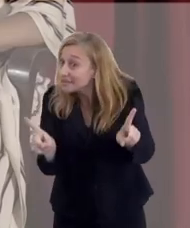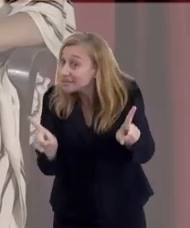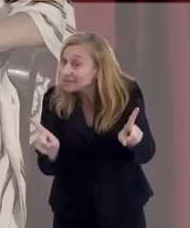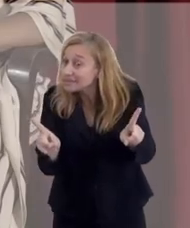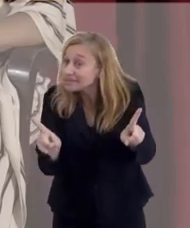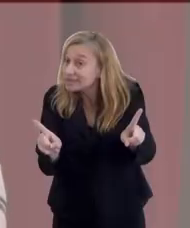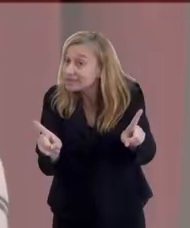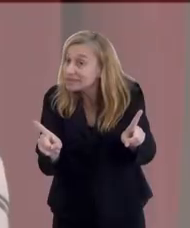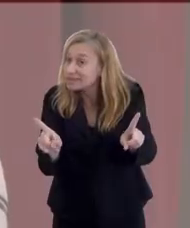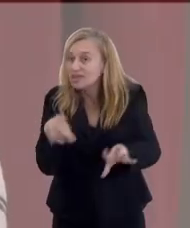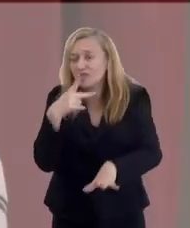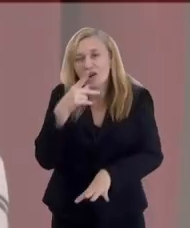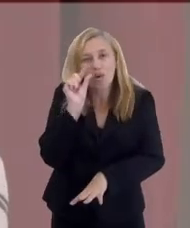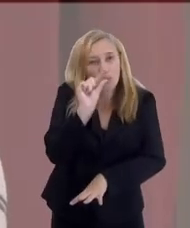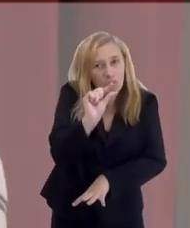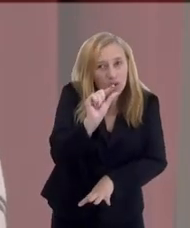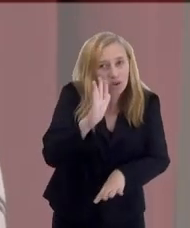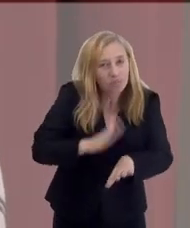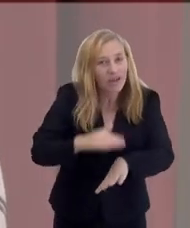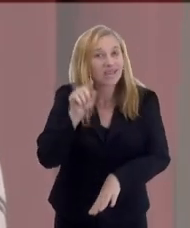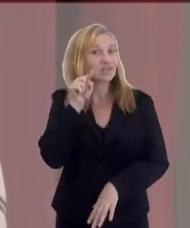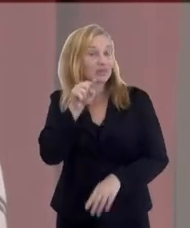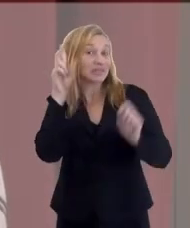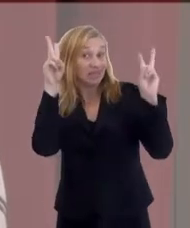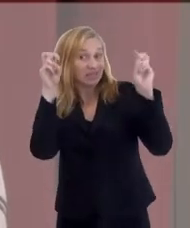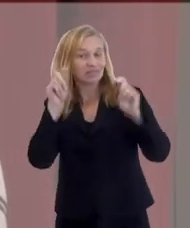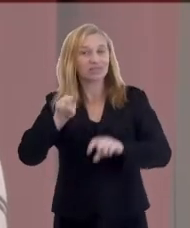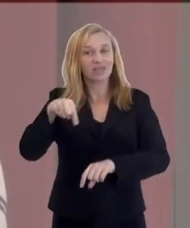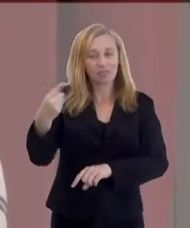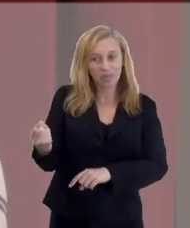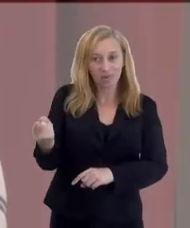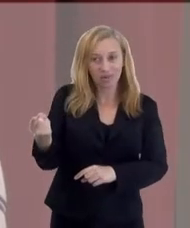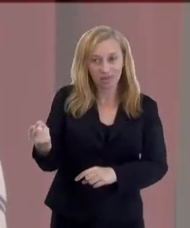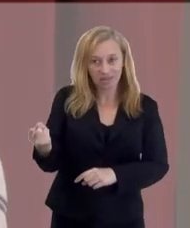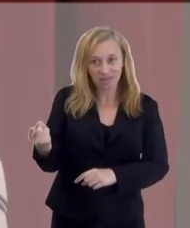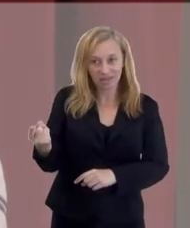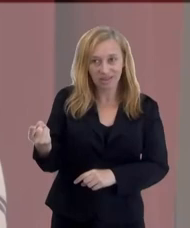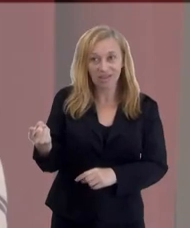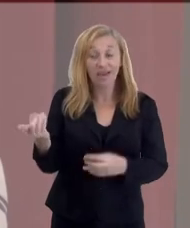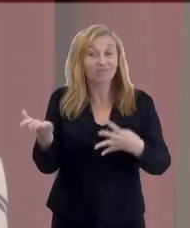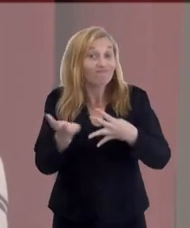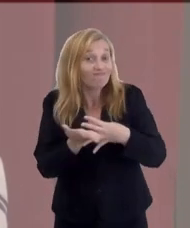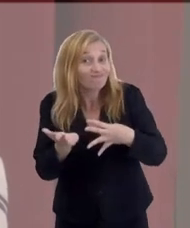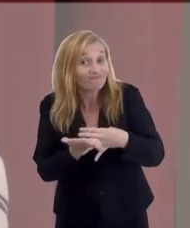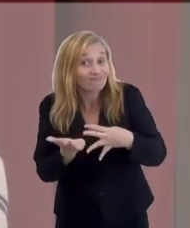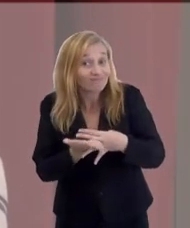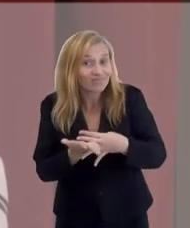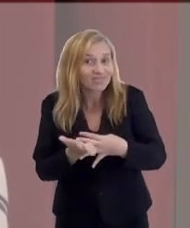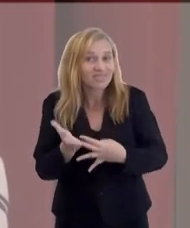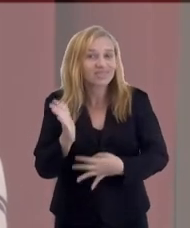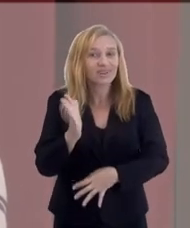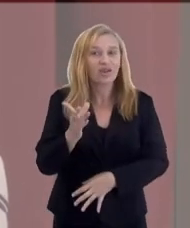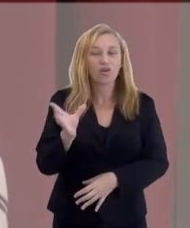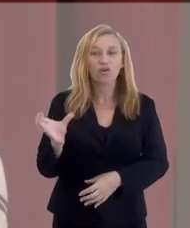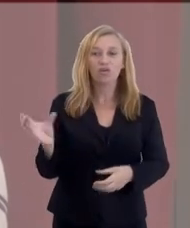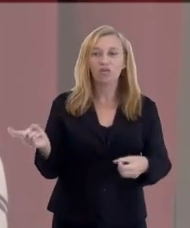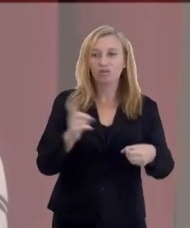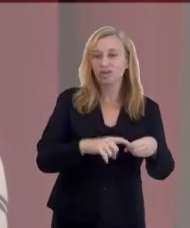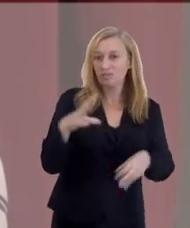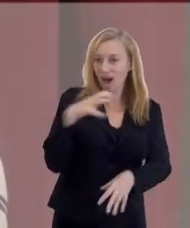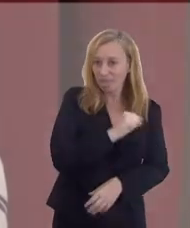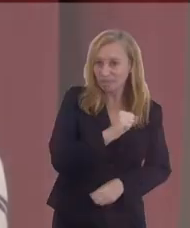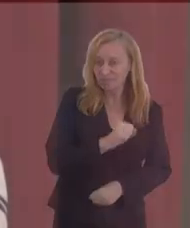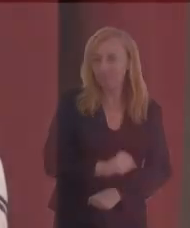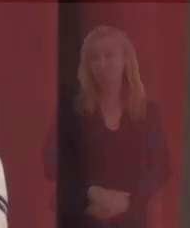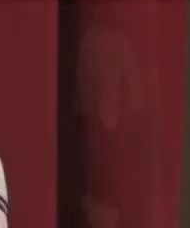Mas, nós vamos falar um pouquinho mais sobre isso daqui a pouquinho. Combinado. Nós vamos dar um intervalo e já